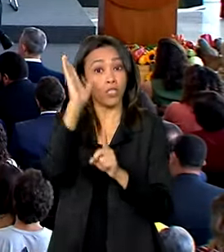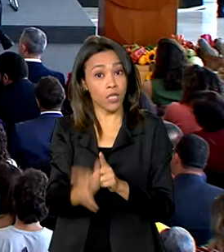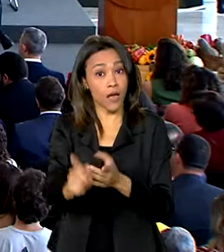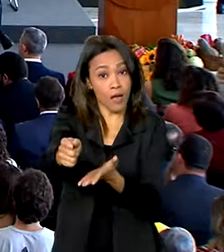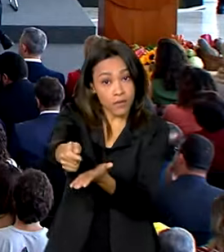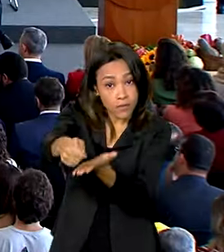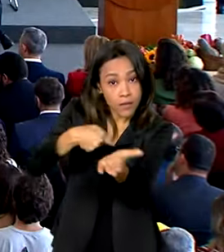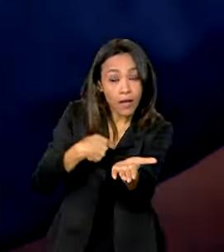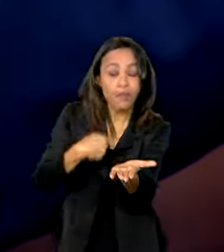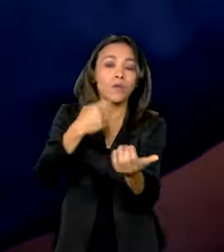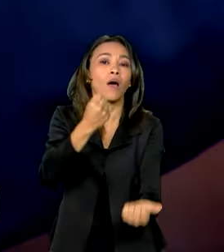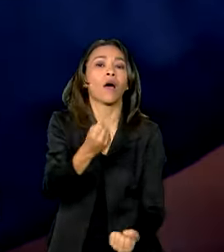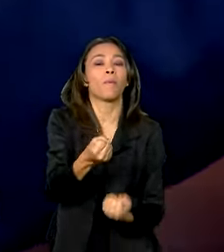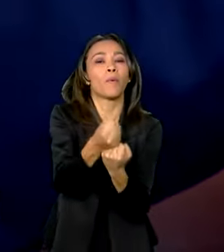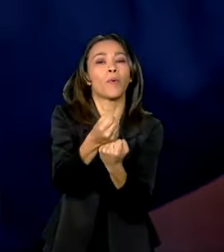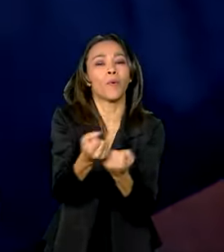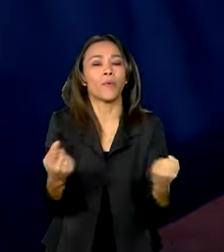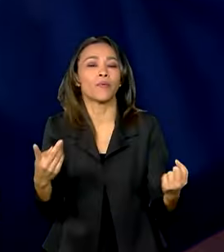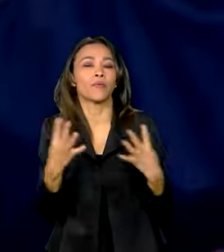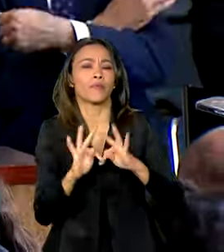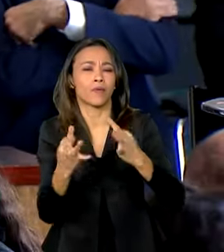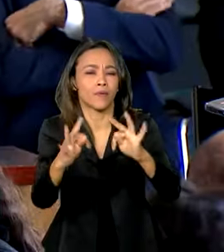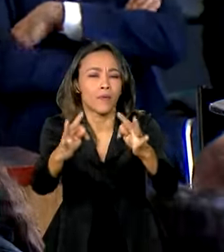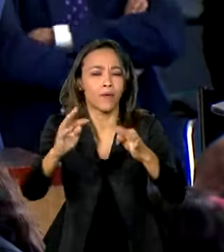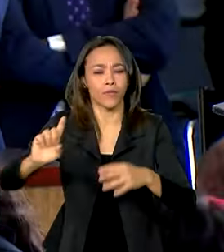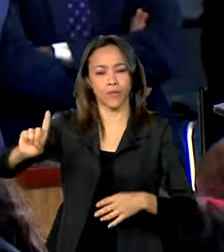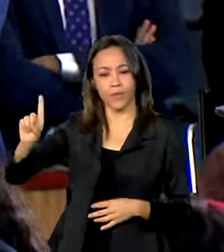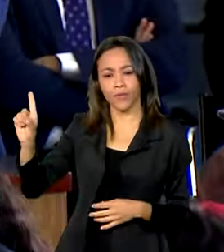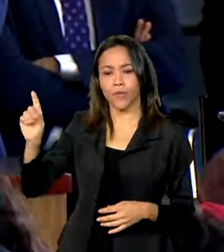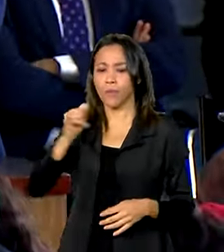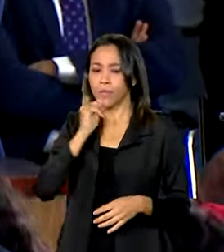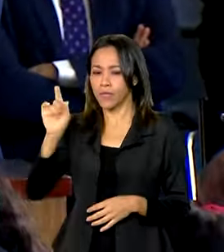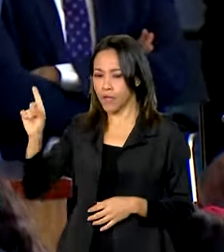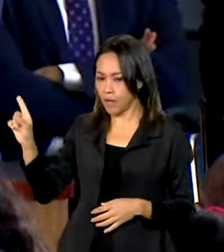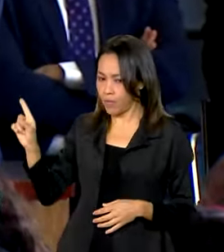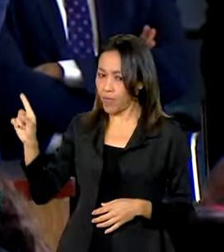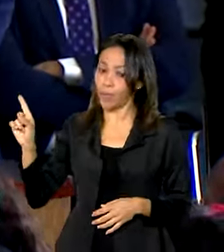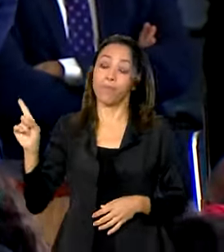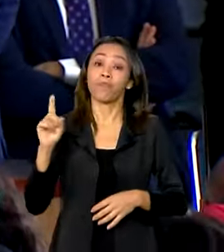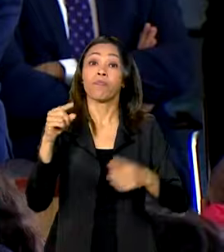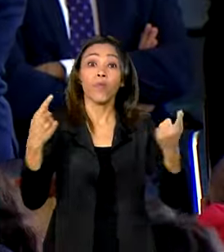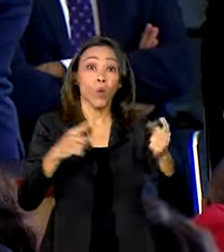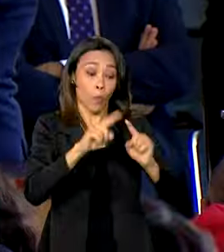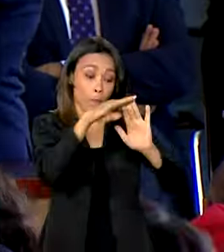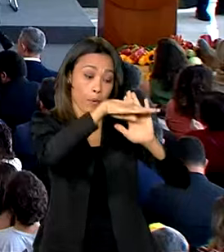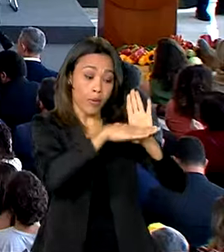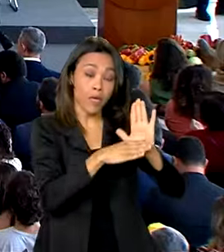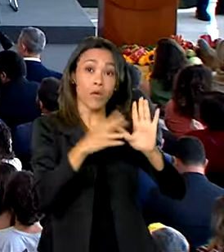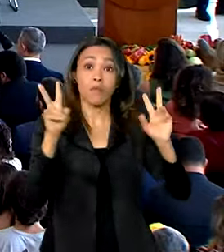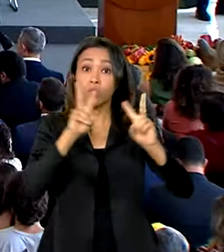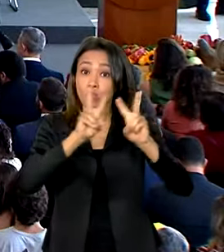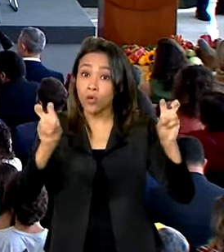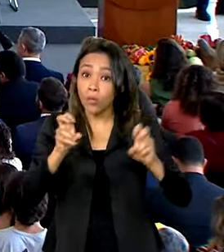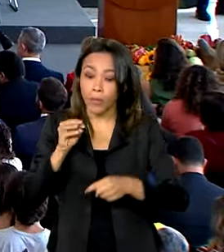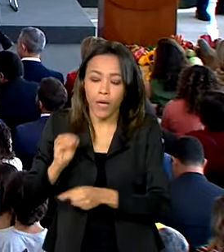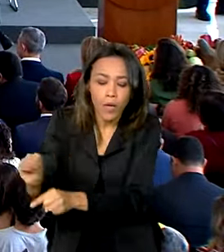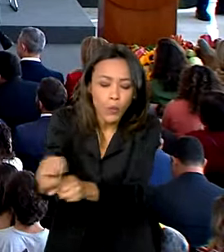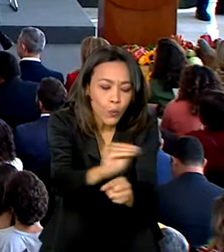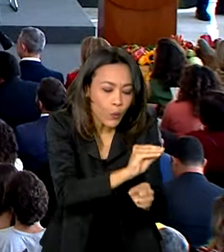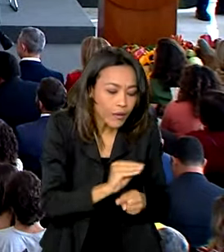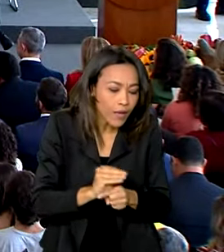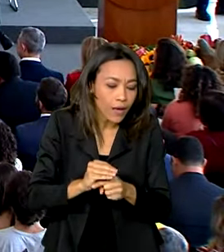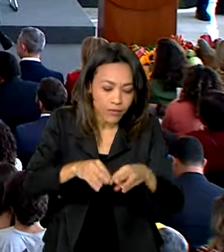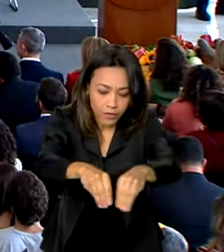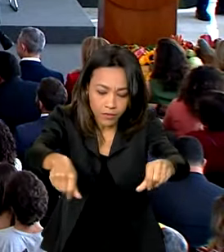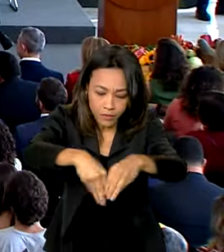técnica e decretos, como que institui o Programa Nacional de Florestas Produtivas para a Recuperação de Áreas Alteradas ou